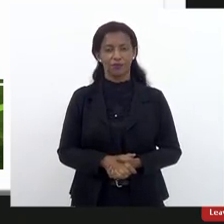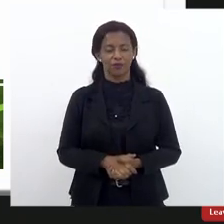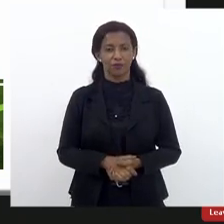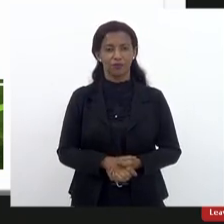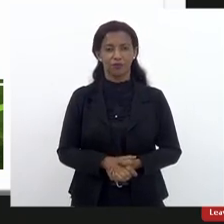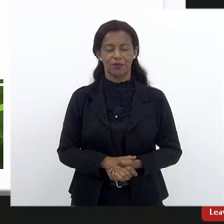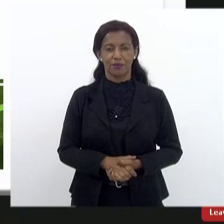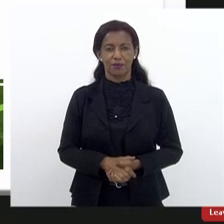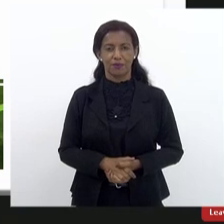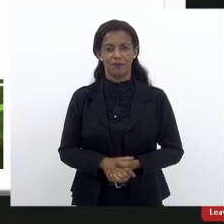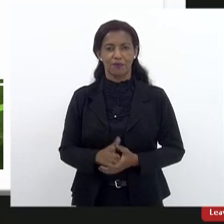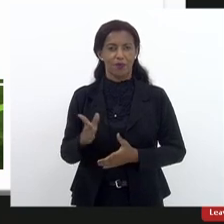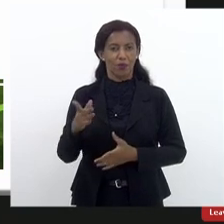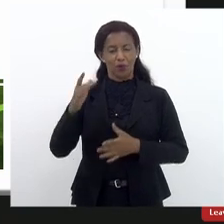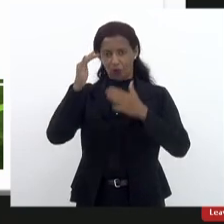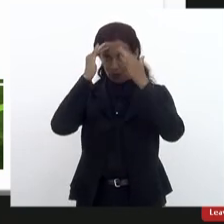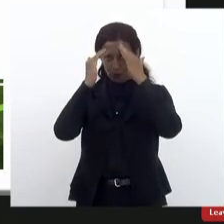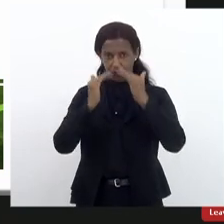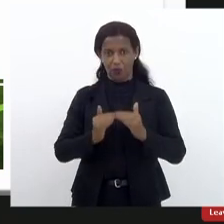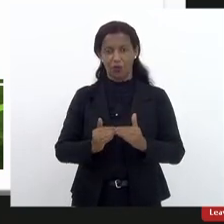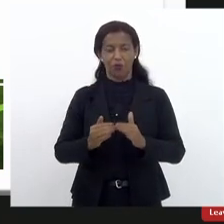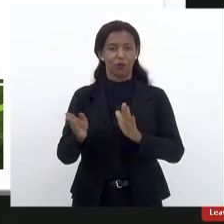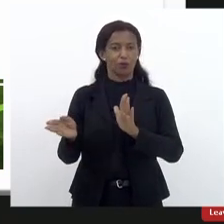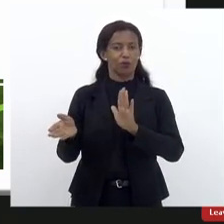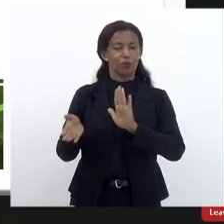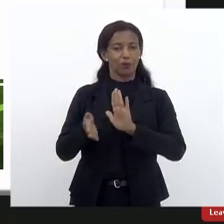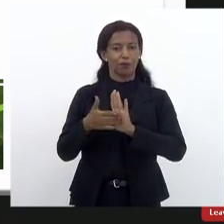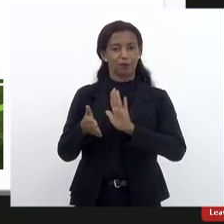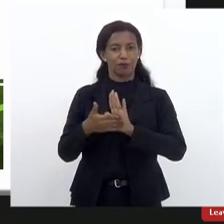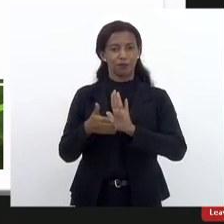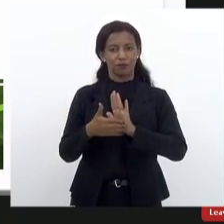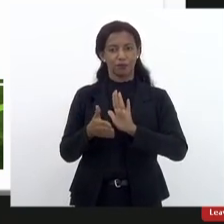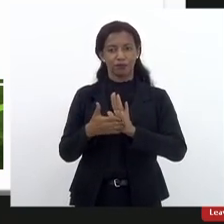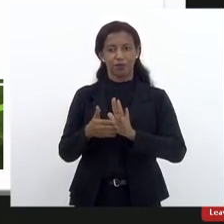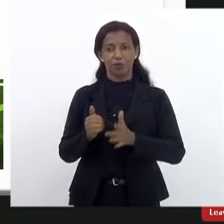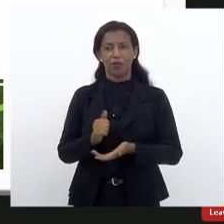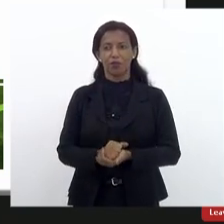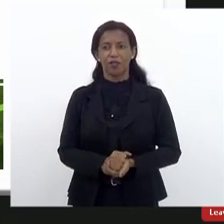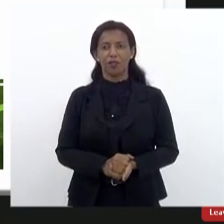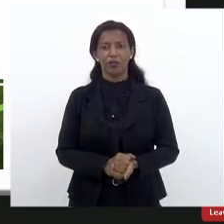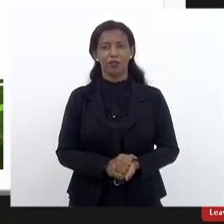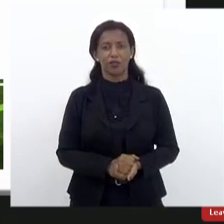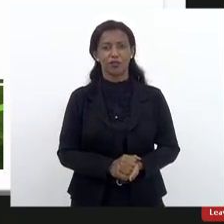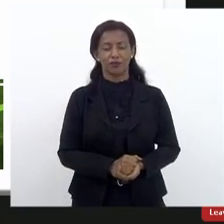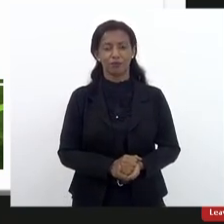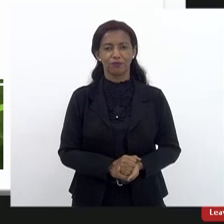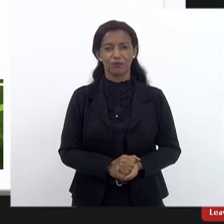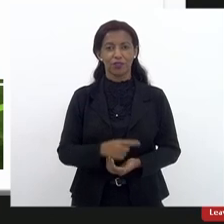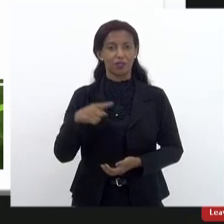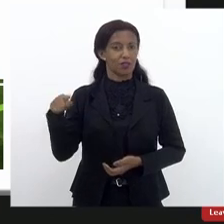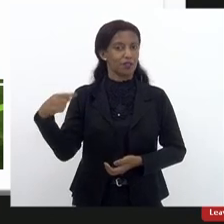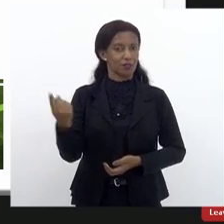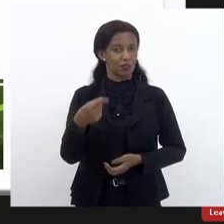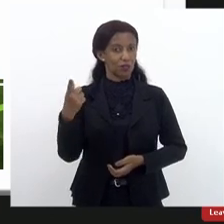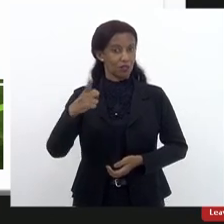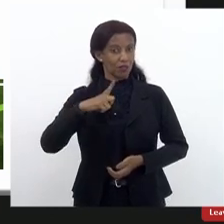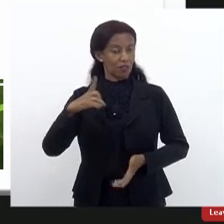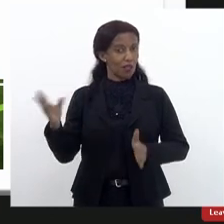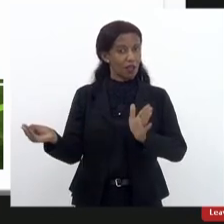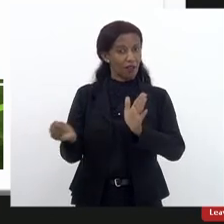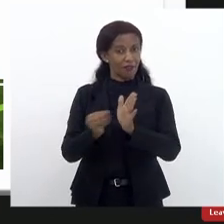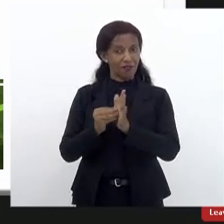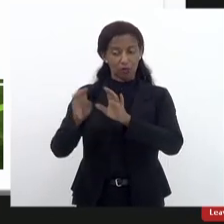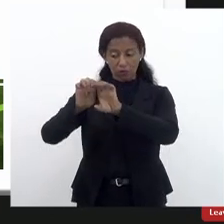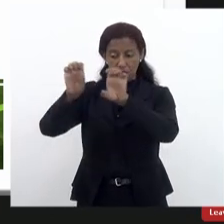Ele, no cumprimento do seu mandato, teve o seu mandato encerrado e nós temos uma falta de